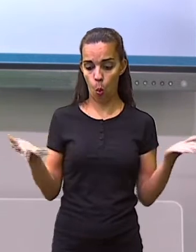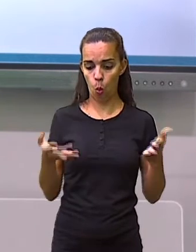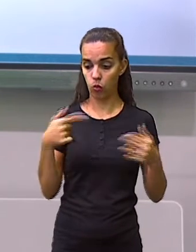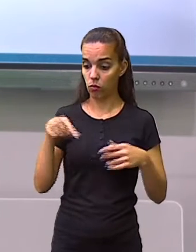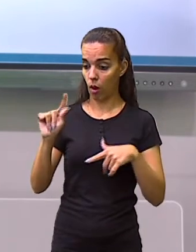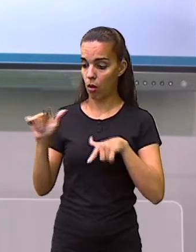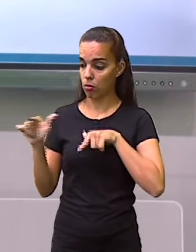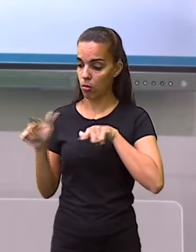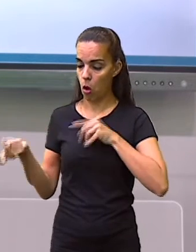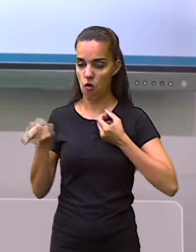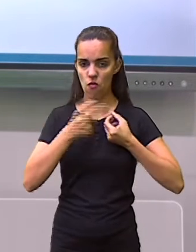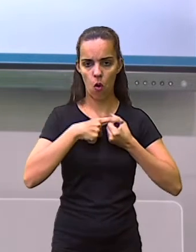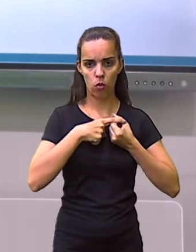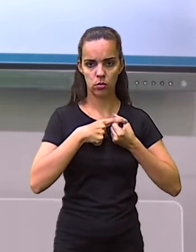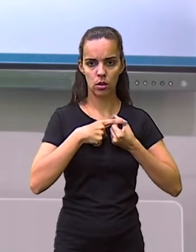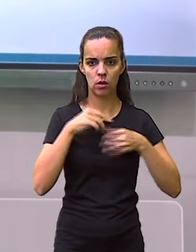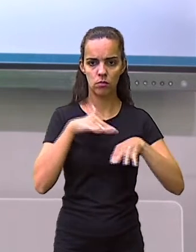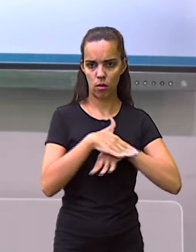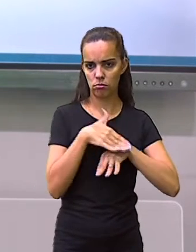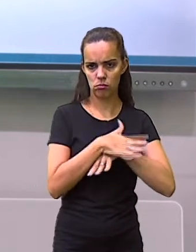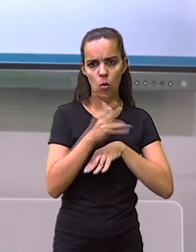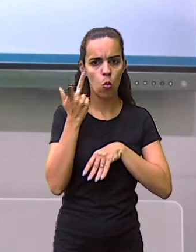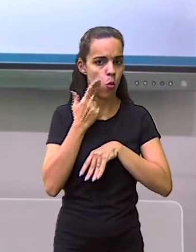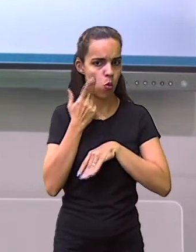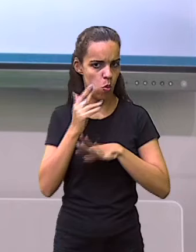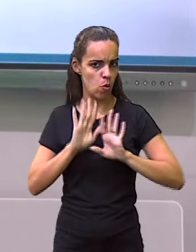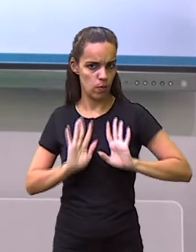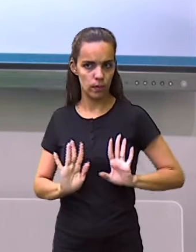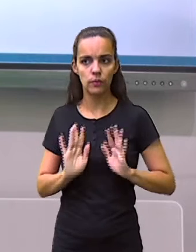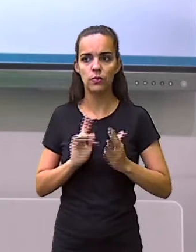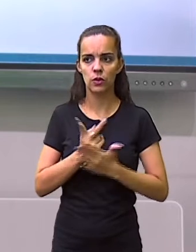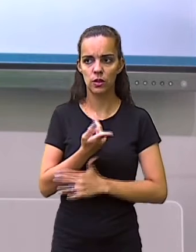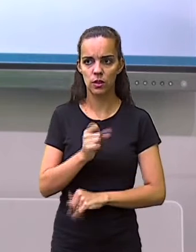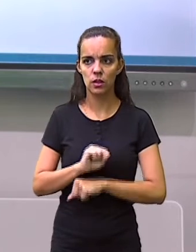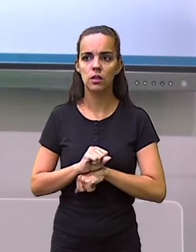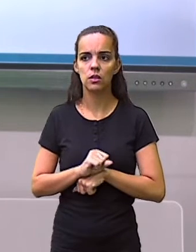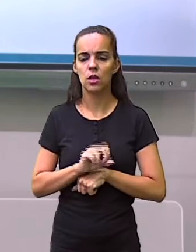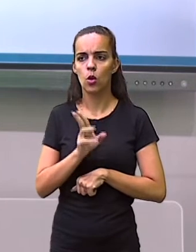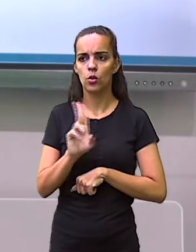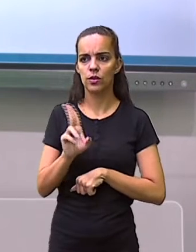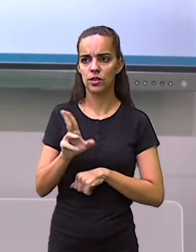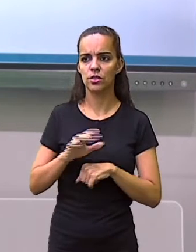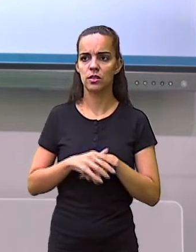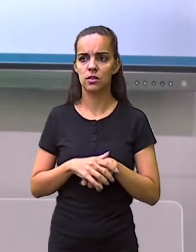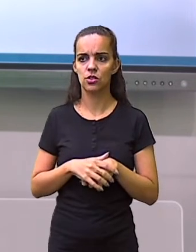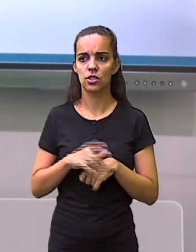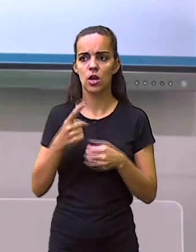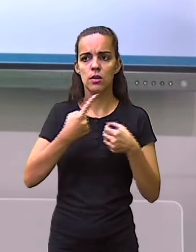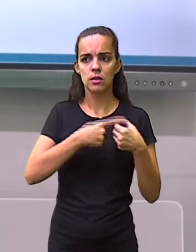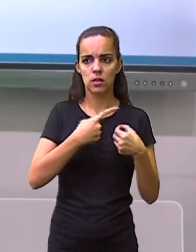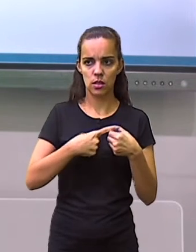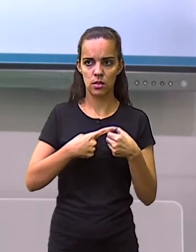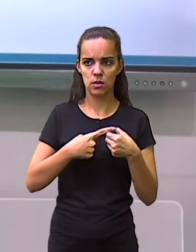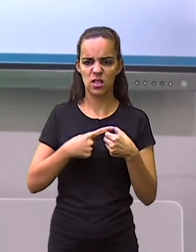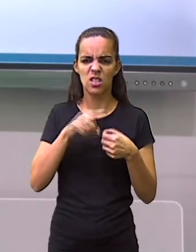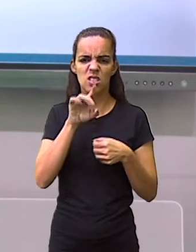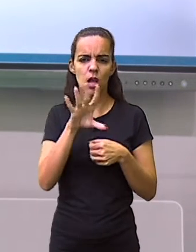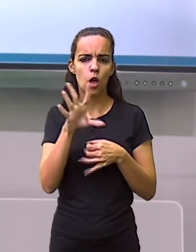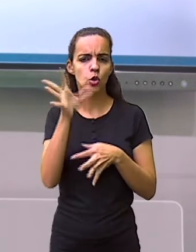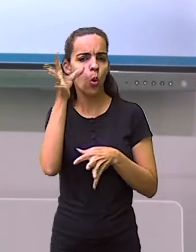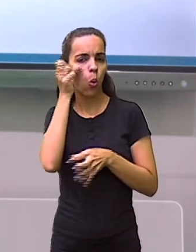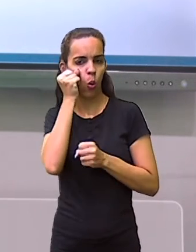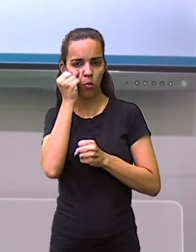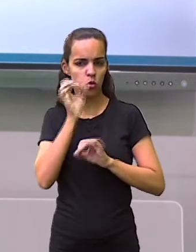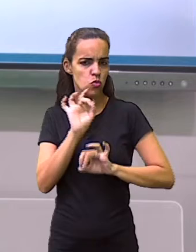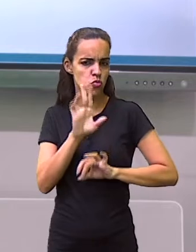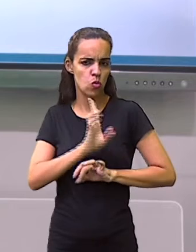costuma ocorrer entre diferentes cidades, e algumas são chamadas, inclusive, de cidades dormitório, na qual